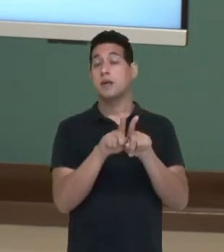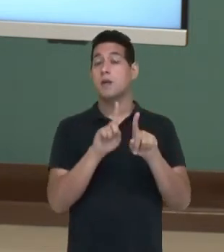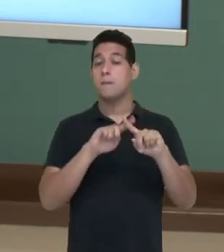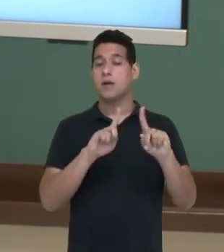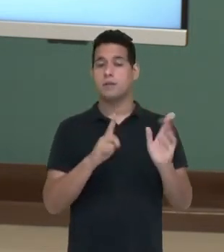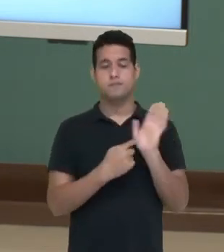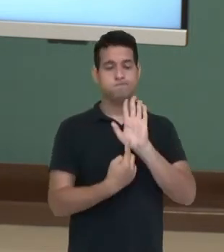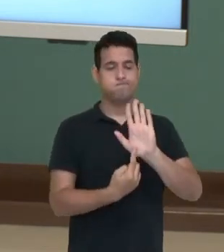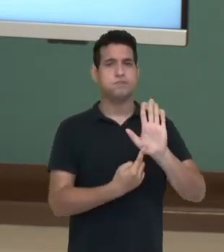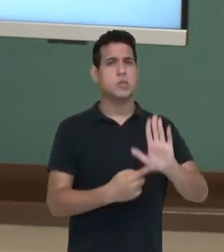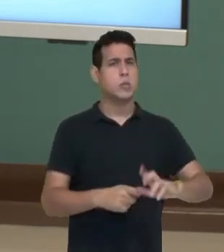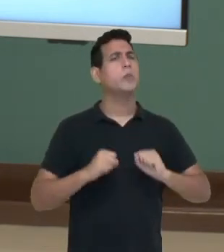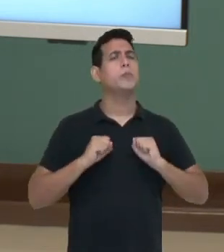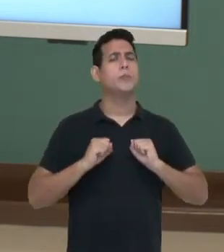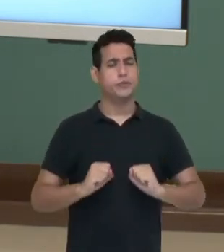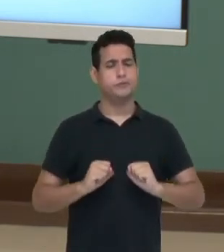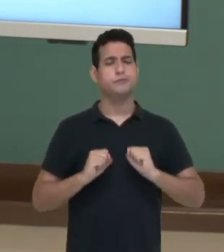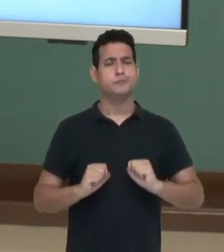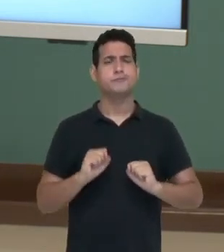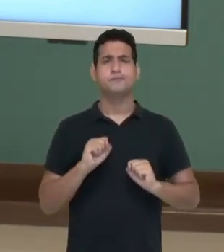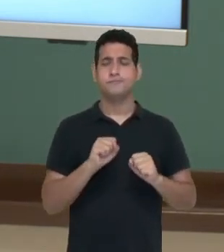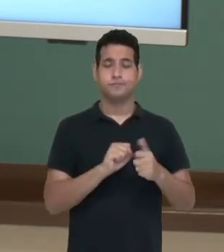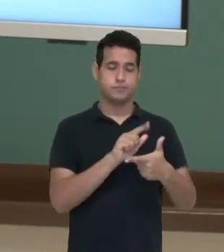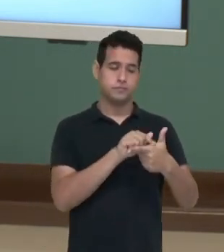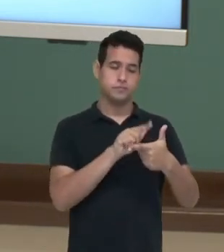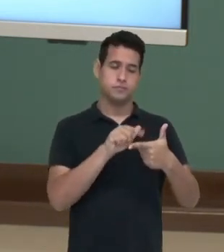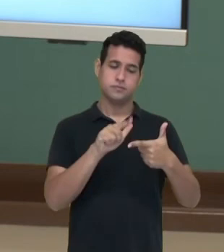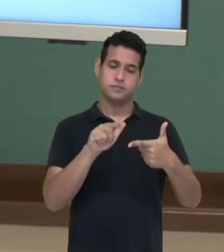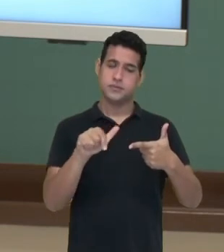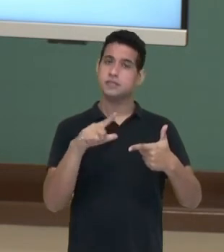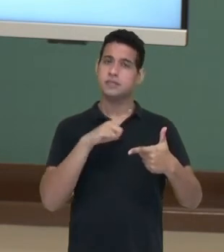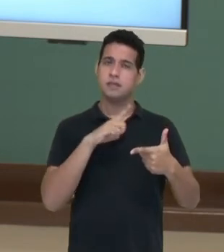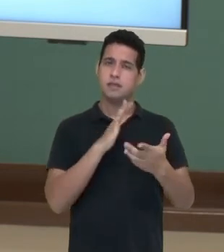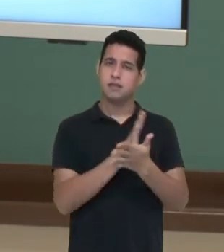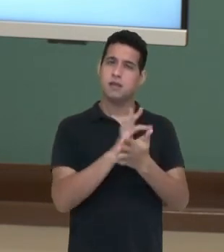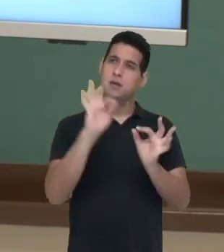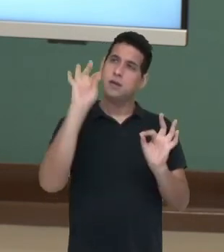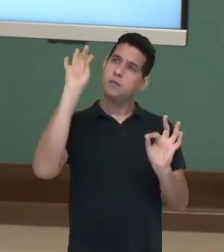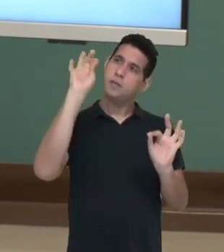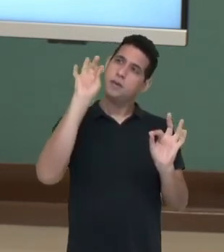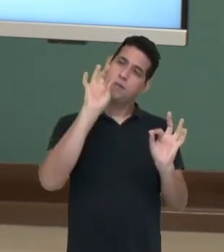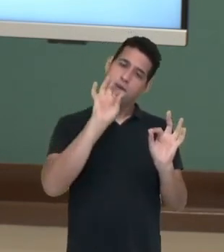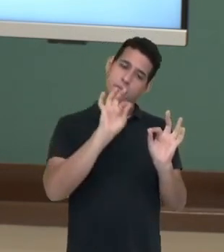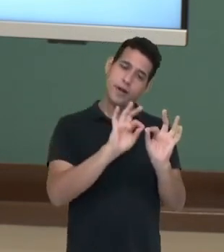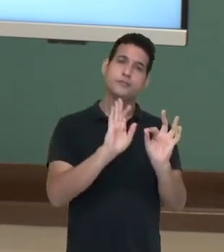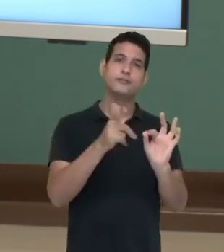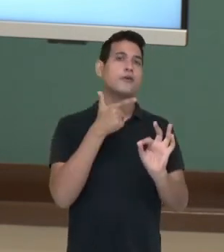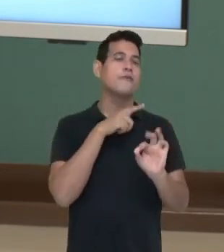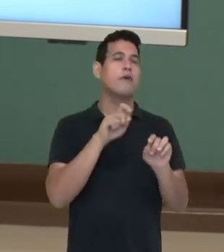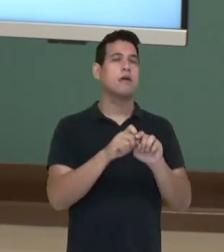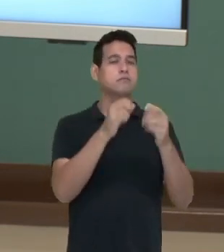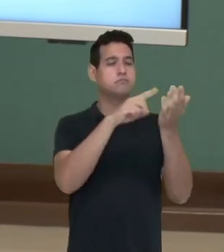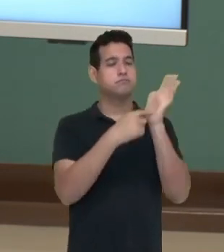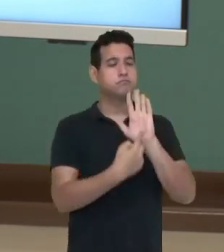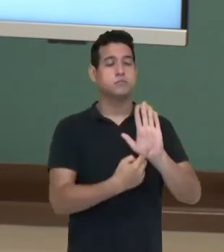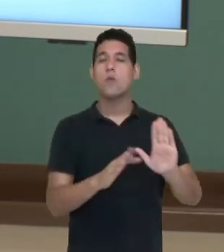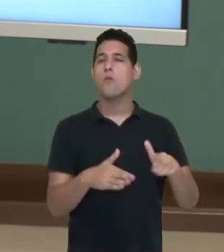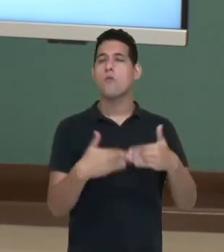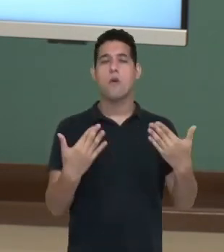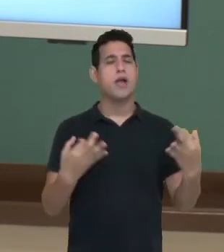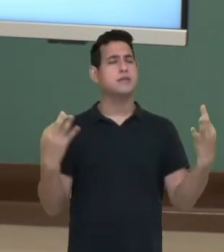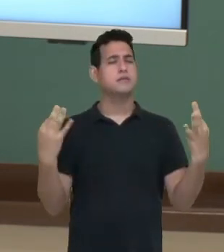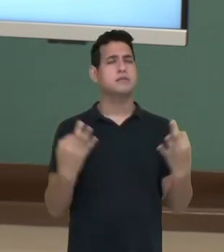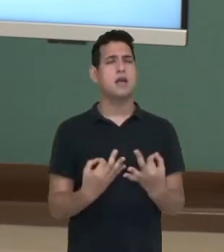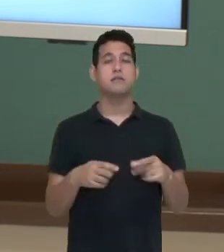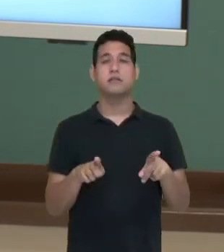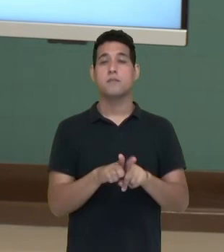mostrar que é possível, dado o gráfico, você pega uns pontinhos lá e consegue determinar qual é exatamente